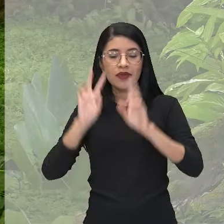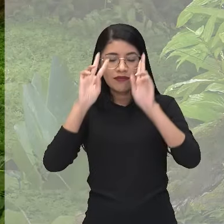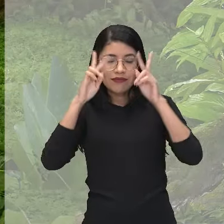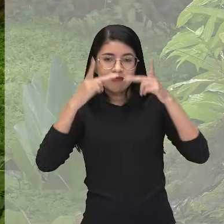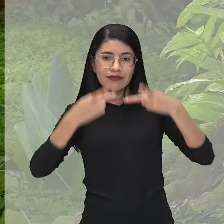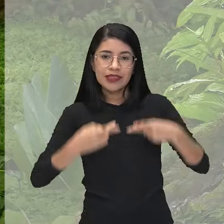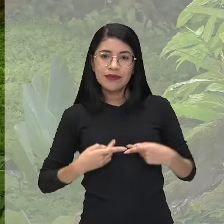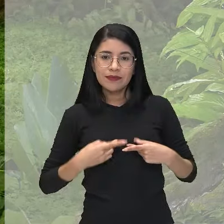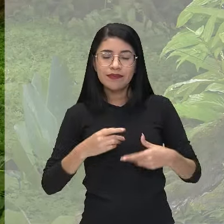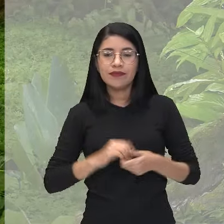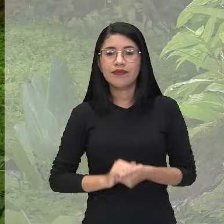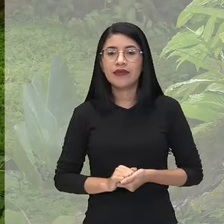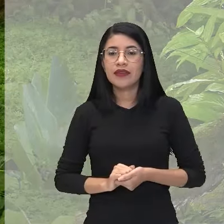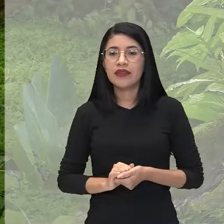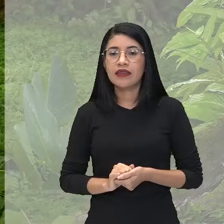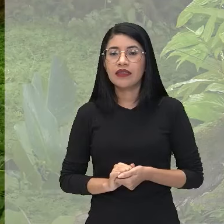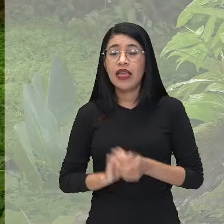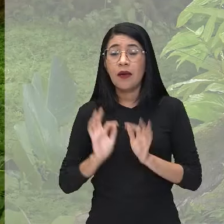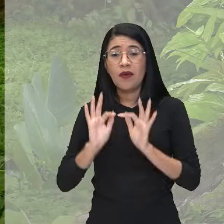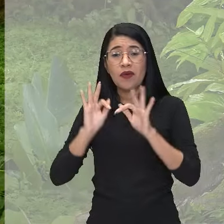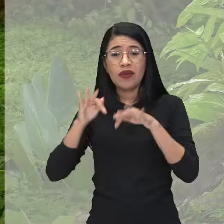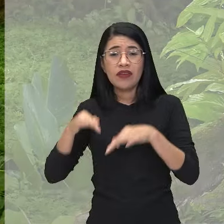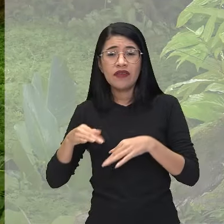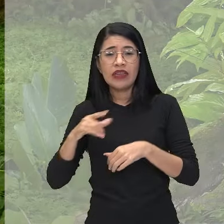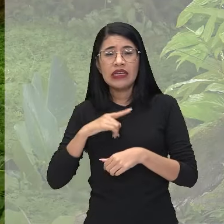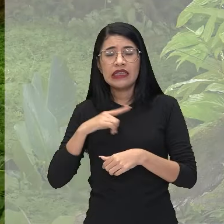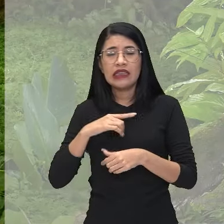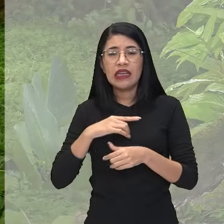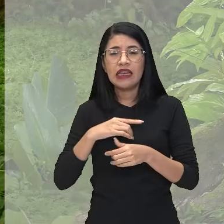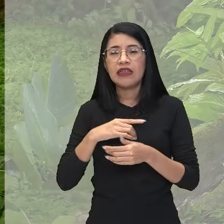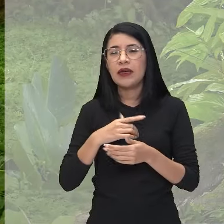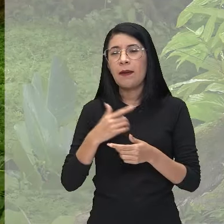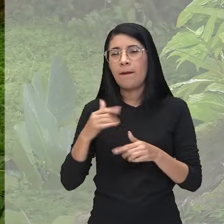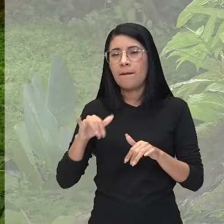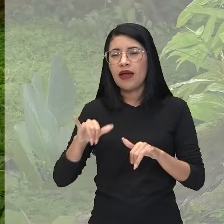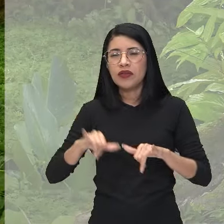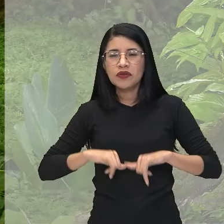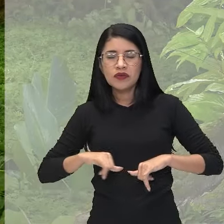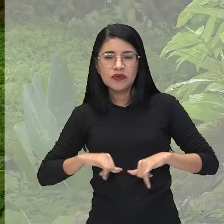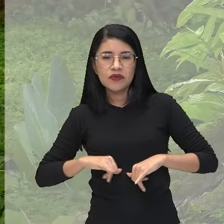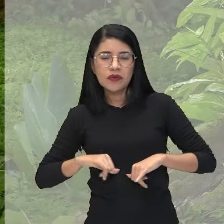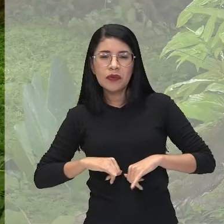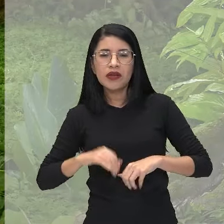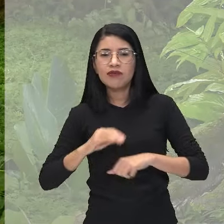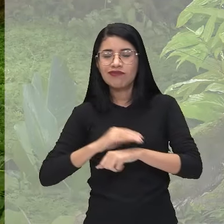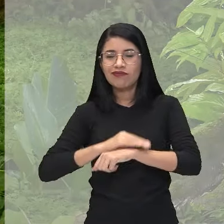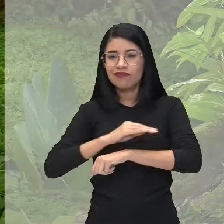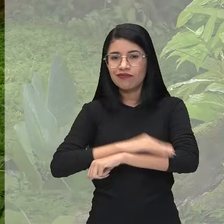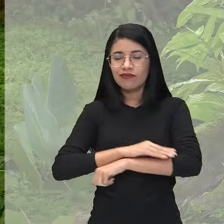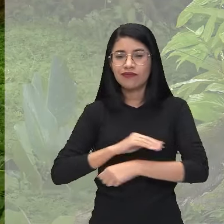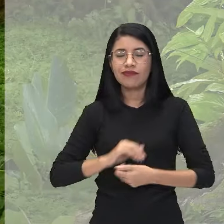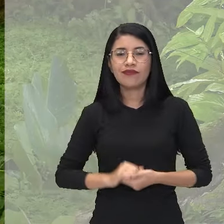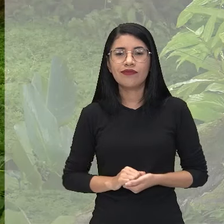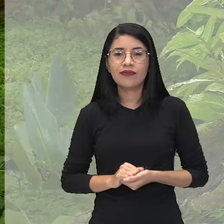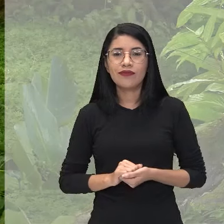o ser humano, o que termina gerando um percurso trágico para o herói, certo?